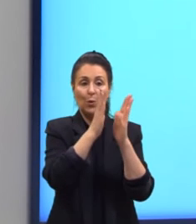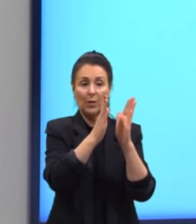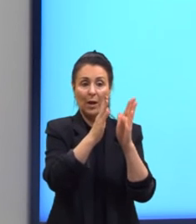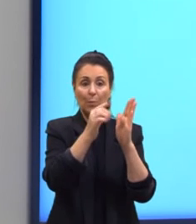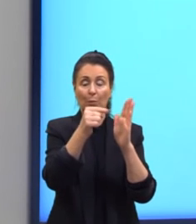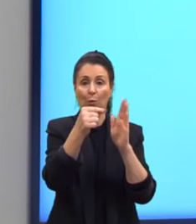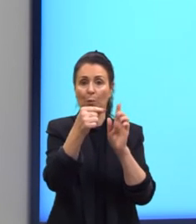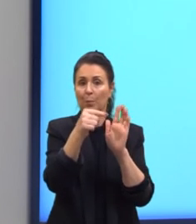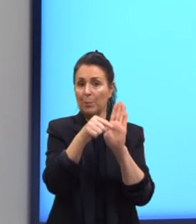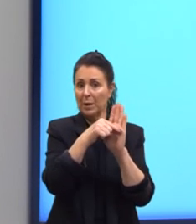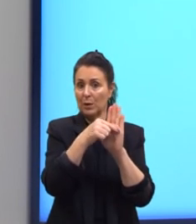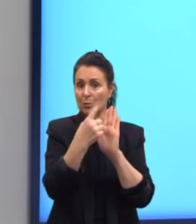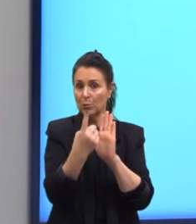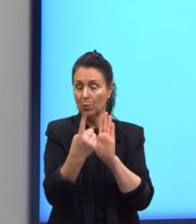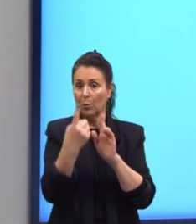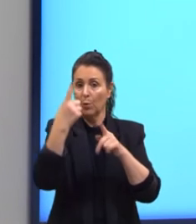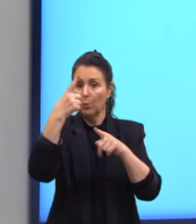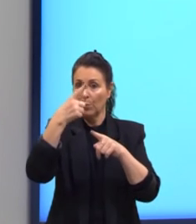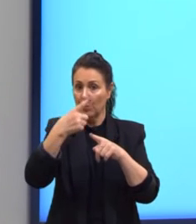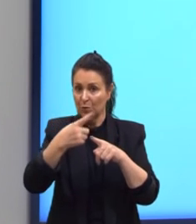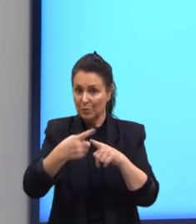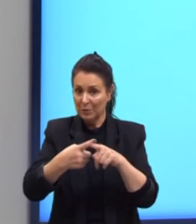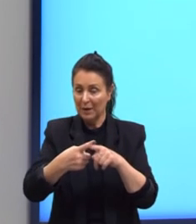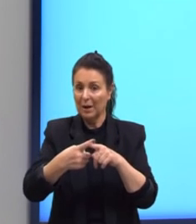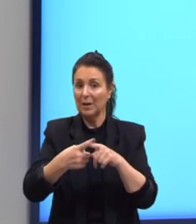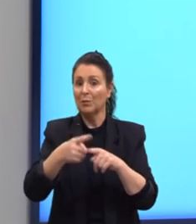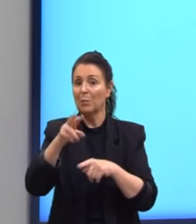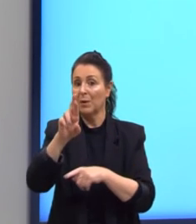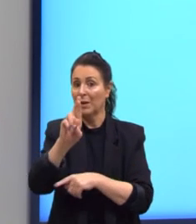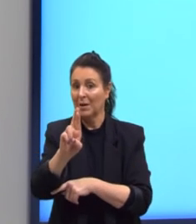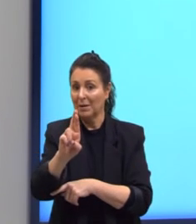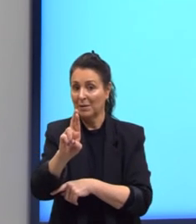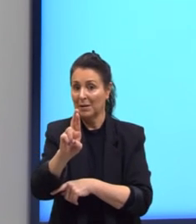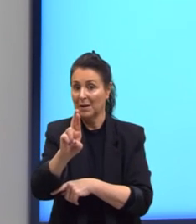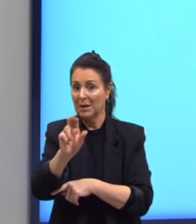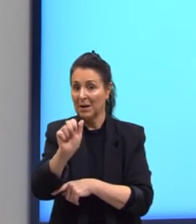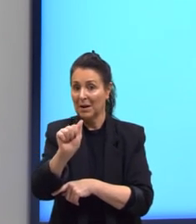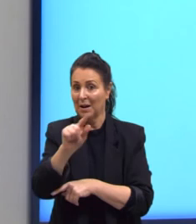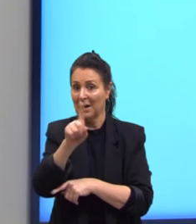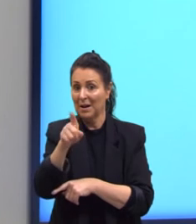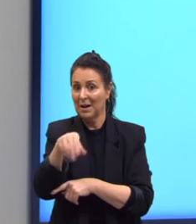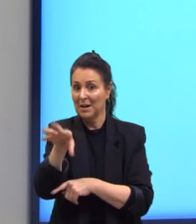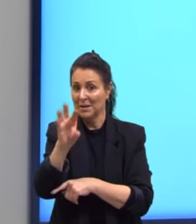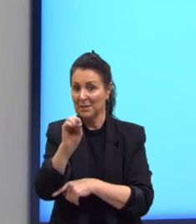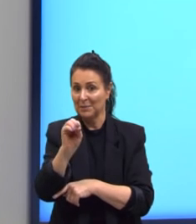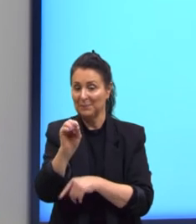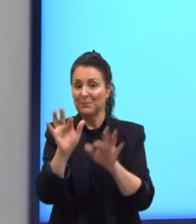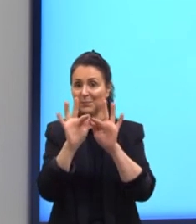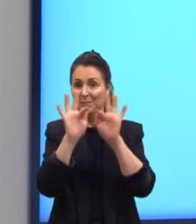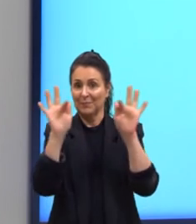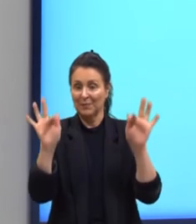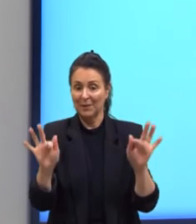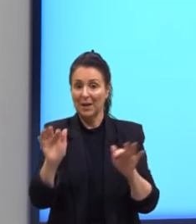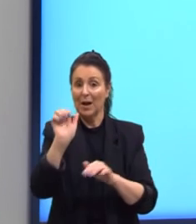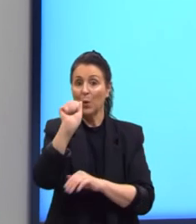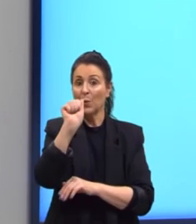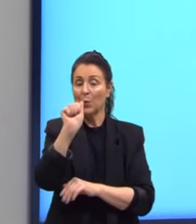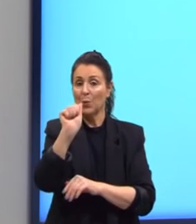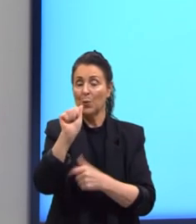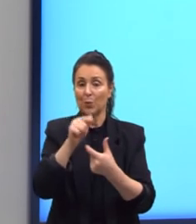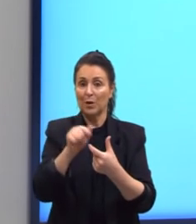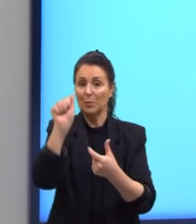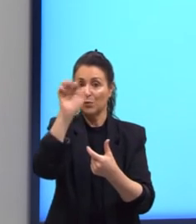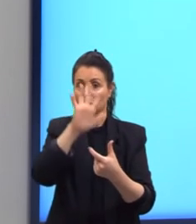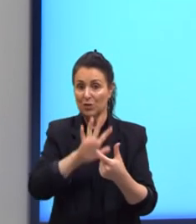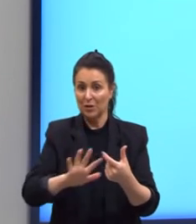multiplicado pela razão que é indicada por r tá então temos a fórmula termo geral é